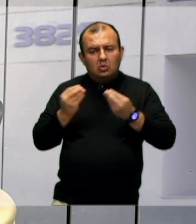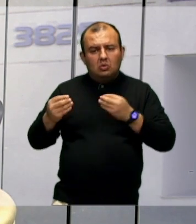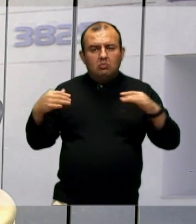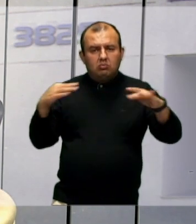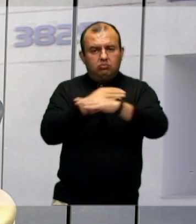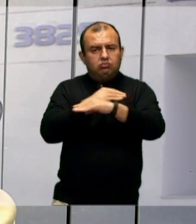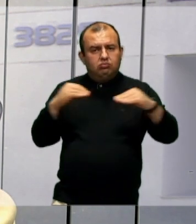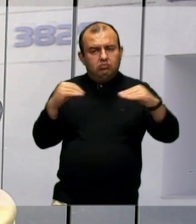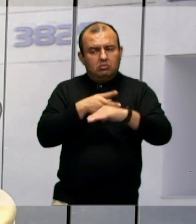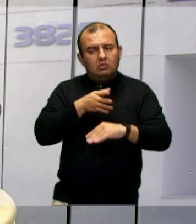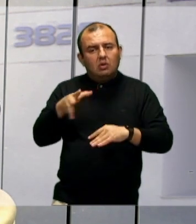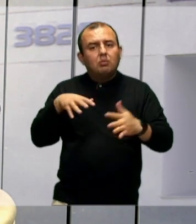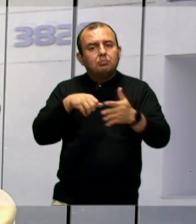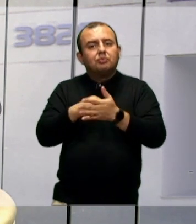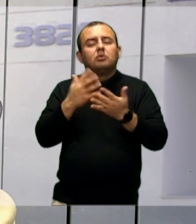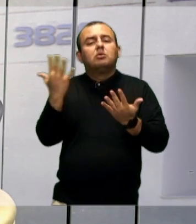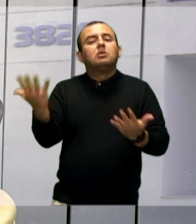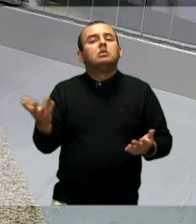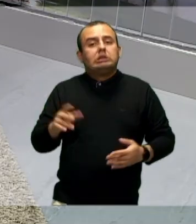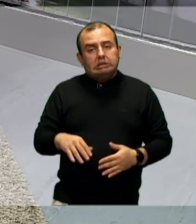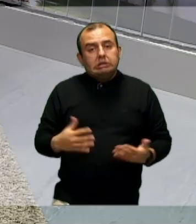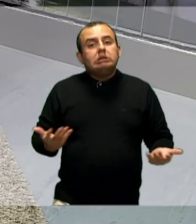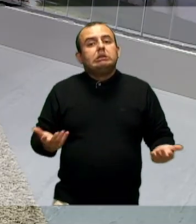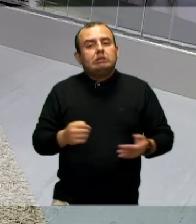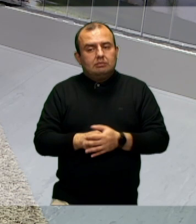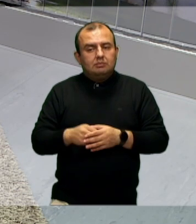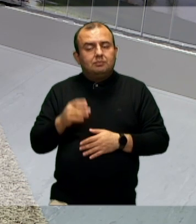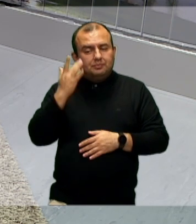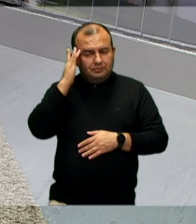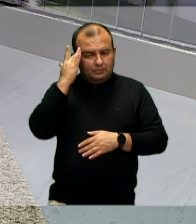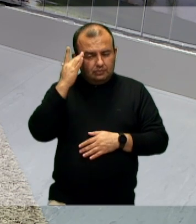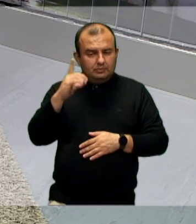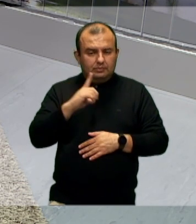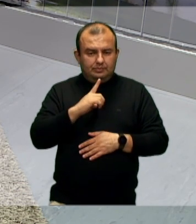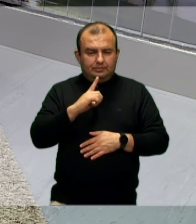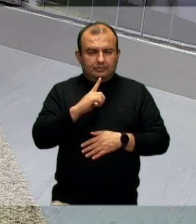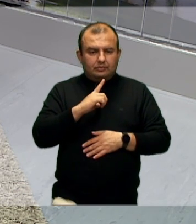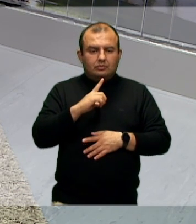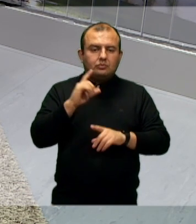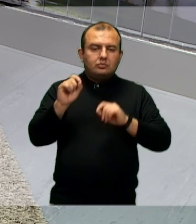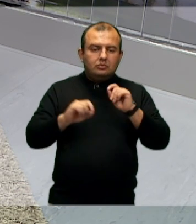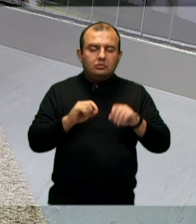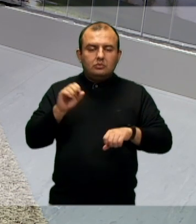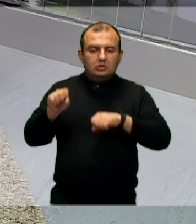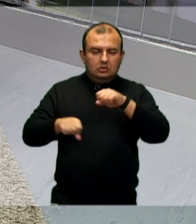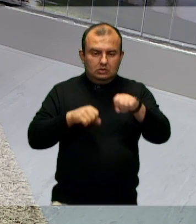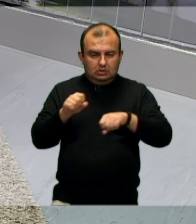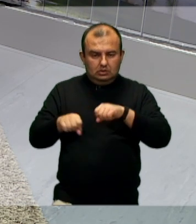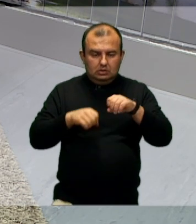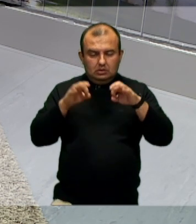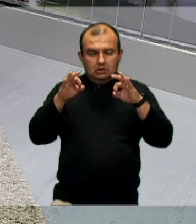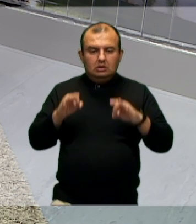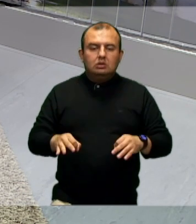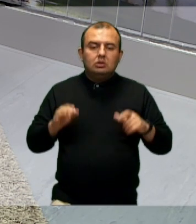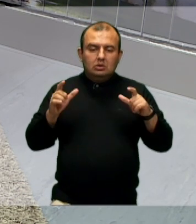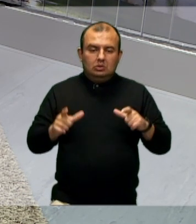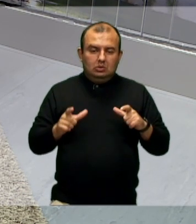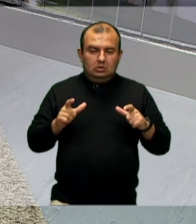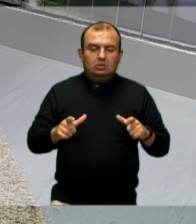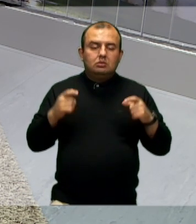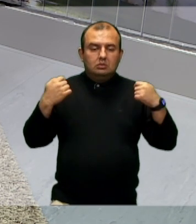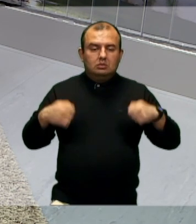trânsito, vai ele se machuca, né. Então eu acho que se a gente tivesse uma ciclovia dentro da nossa localidade,